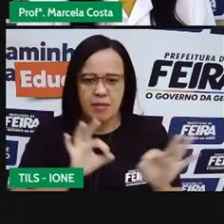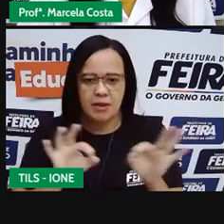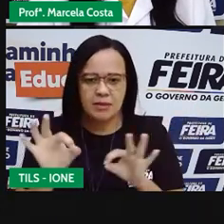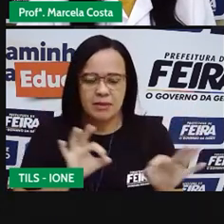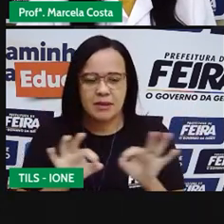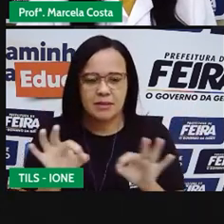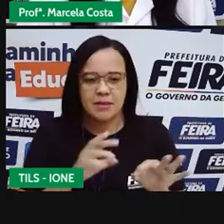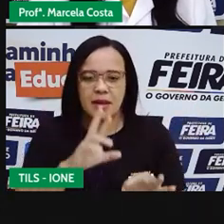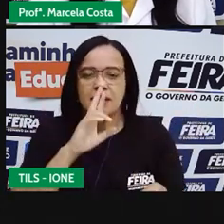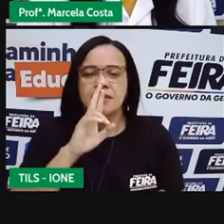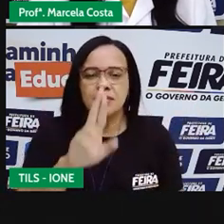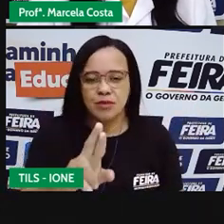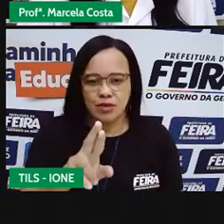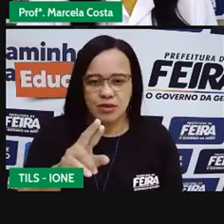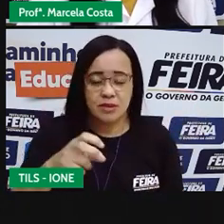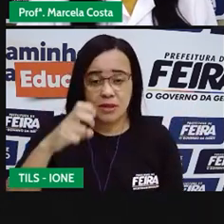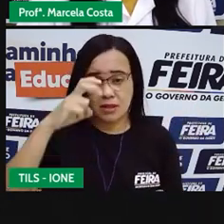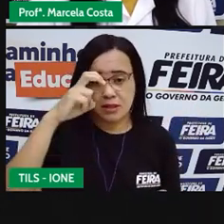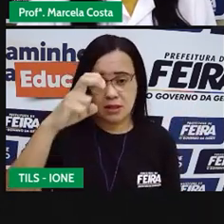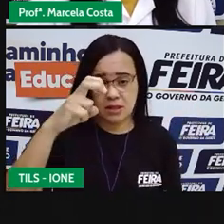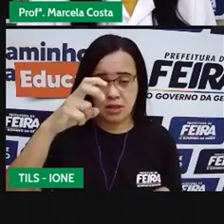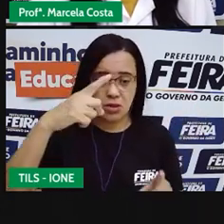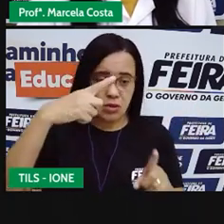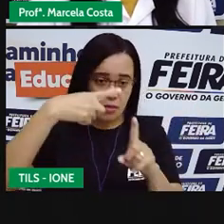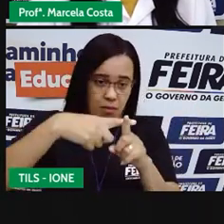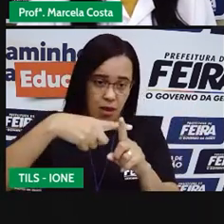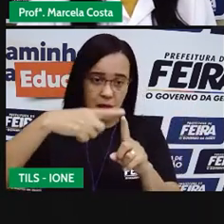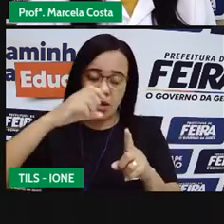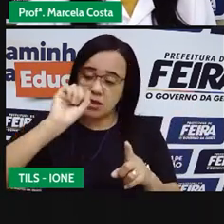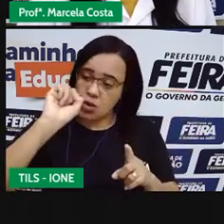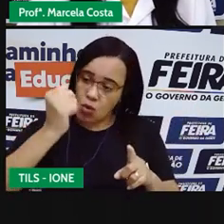armado 5 mais 8